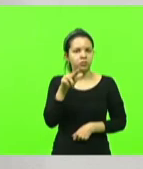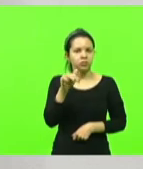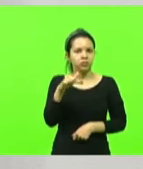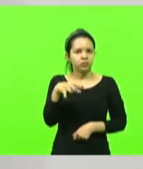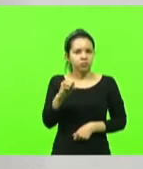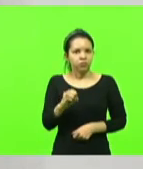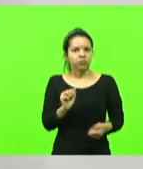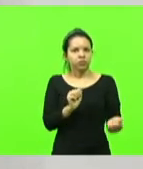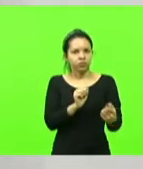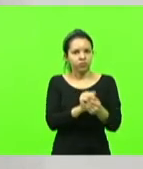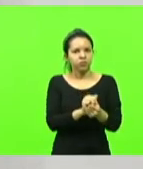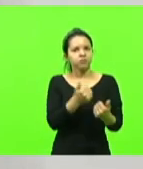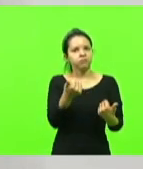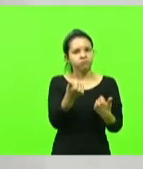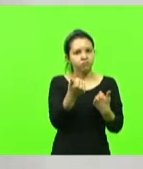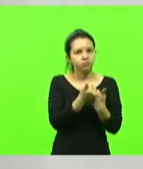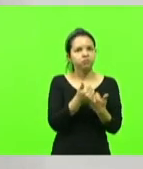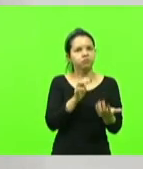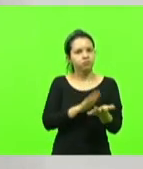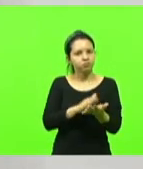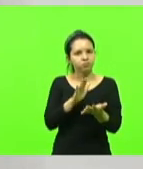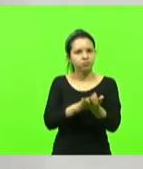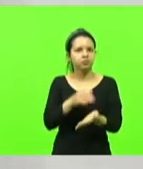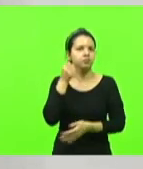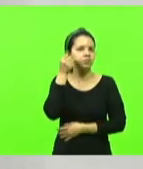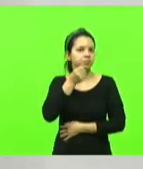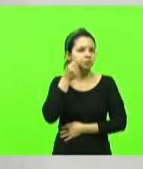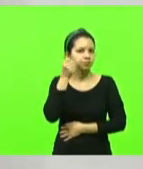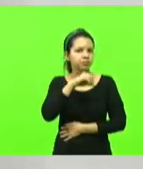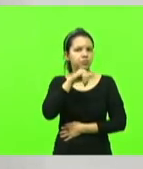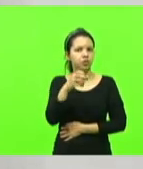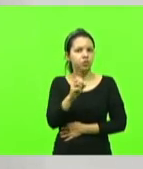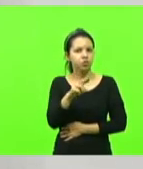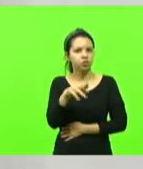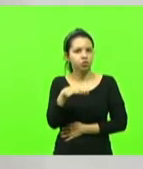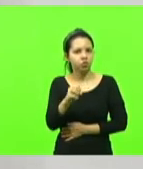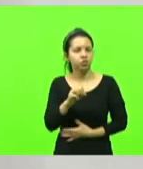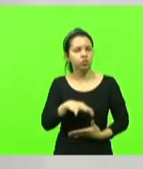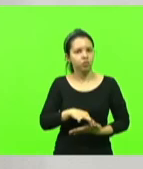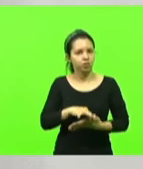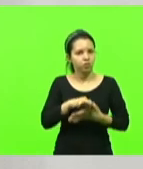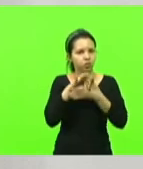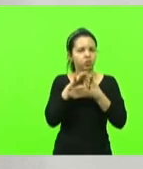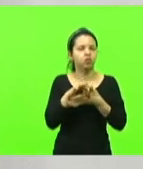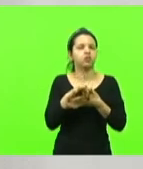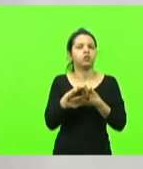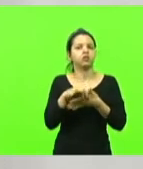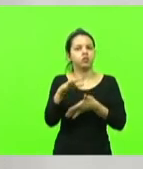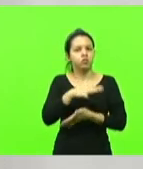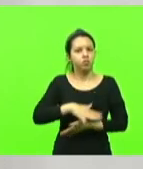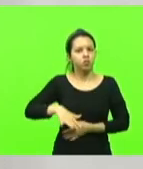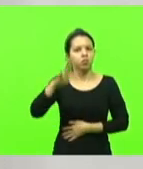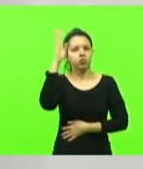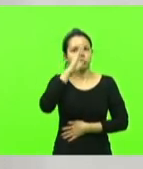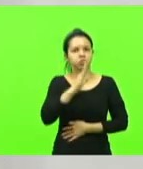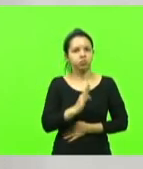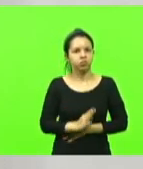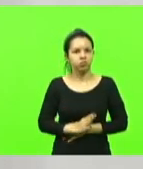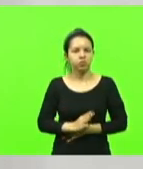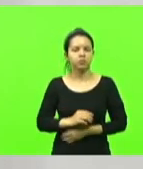ali do lado dando apoio. Parabéns, senador Jorginho Melo, grande liderança em todo o cenário nacional,